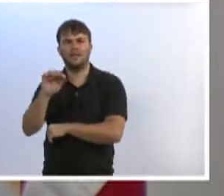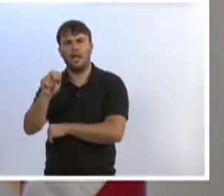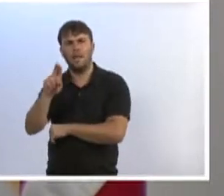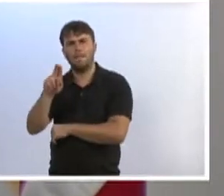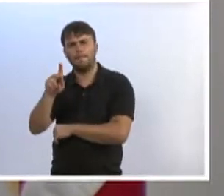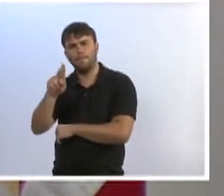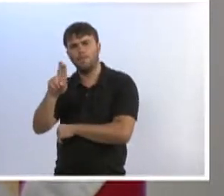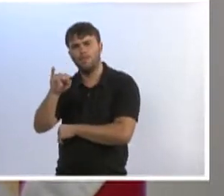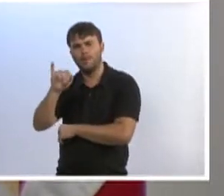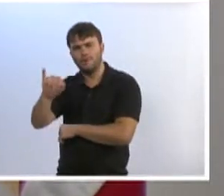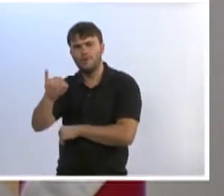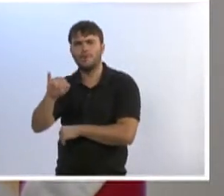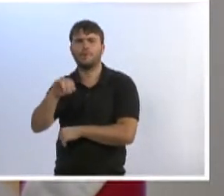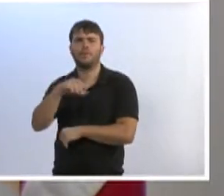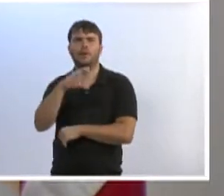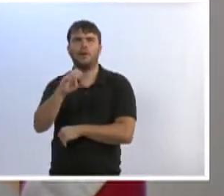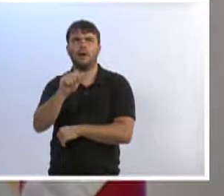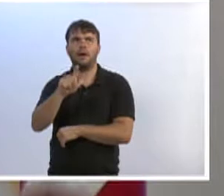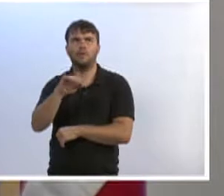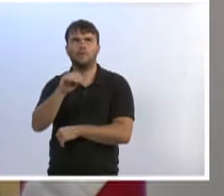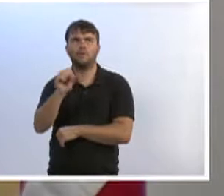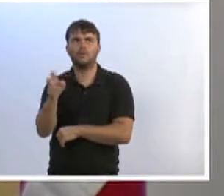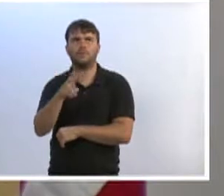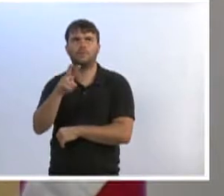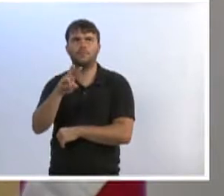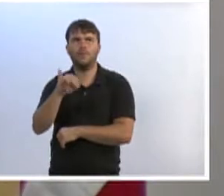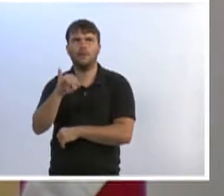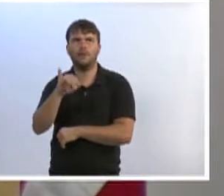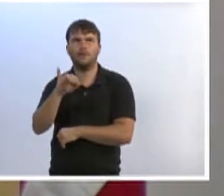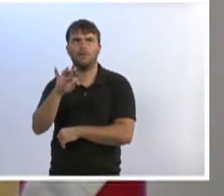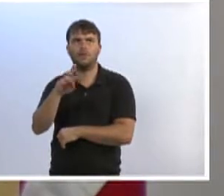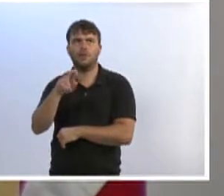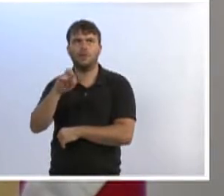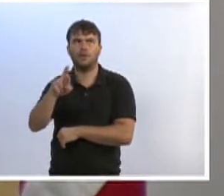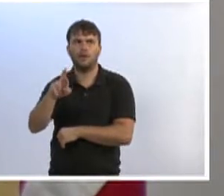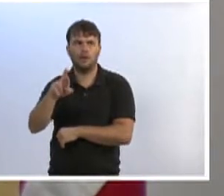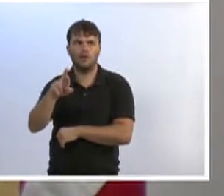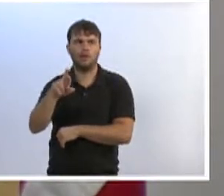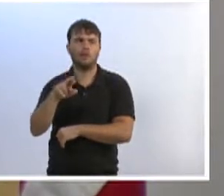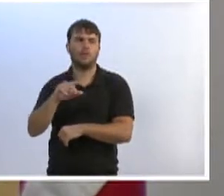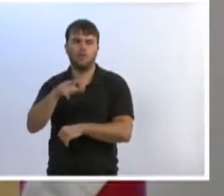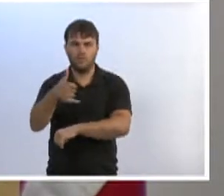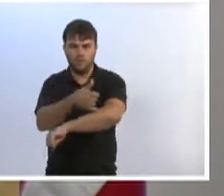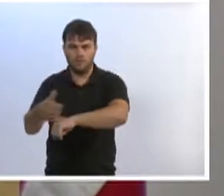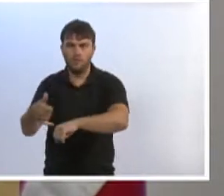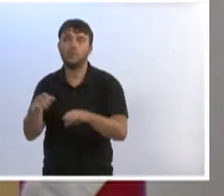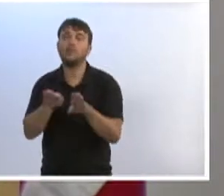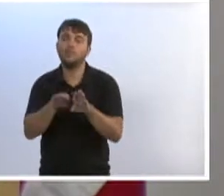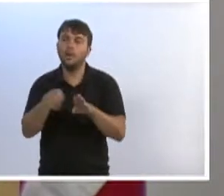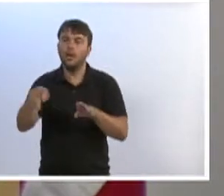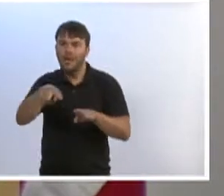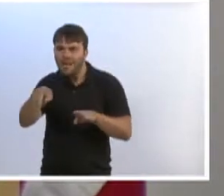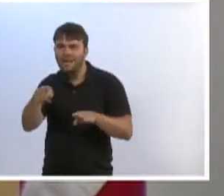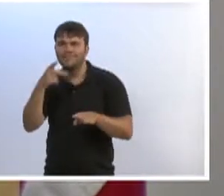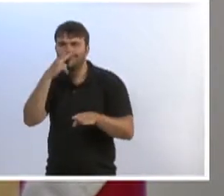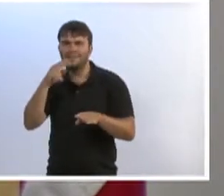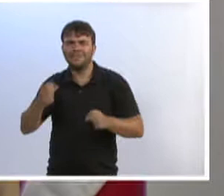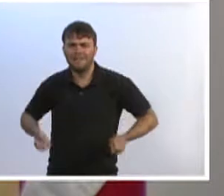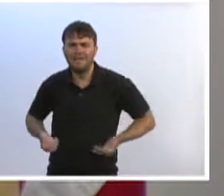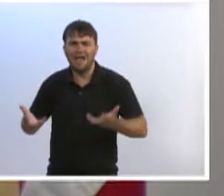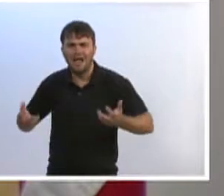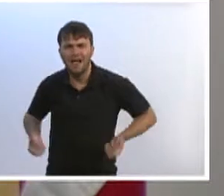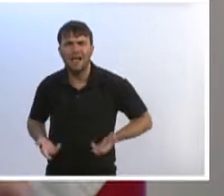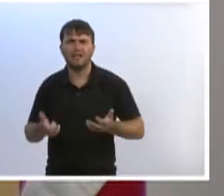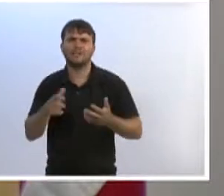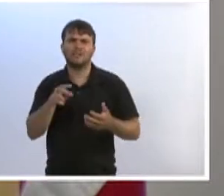situações aqui no município de Blumenau de ruas que são muito íngremes, e o município tem um gasto elevado de manutenção dessas ruas. Em conversa